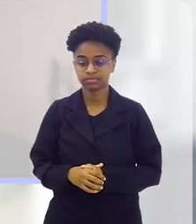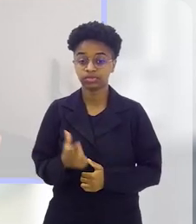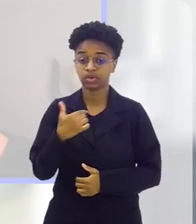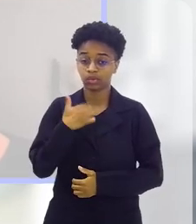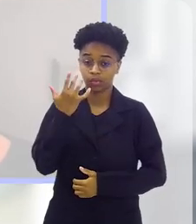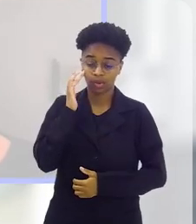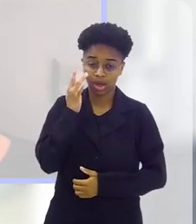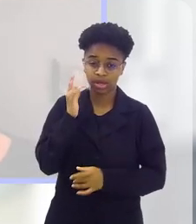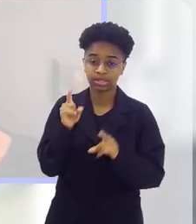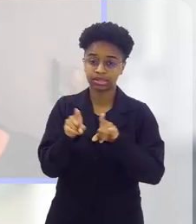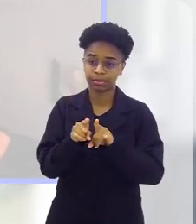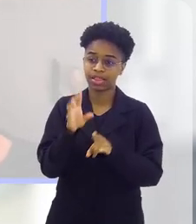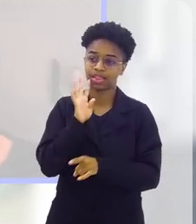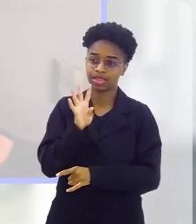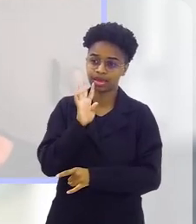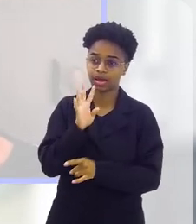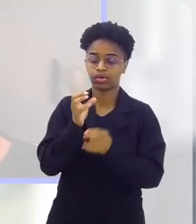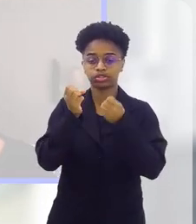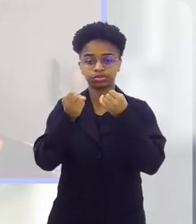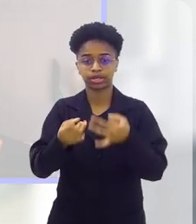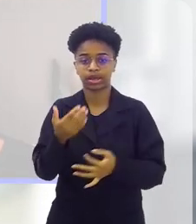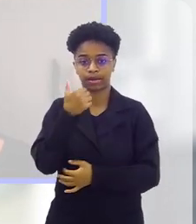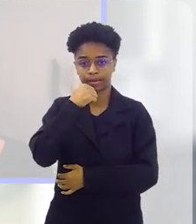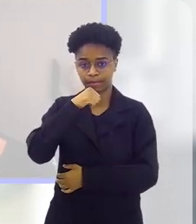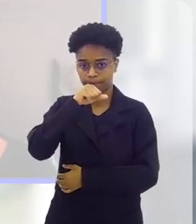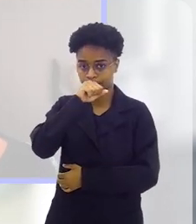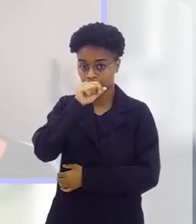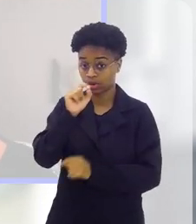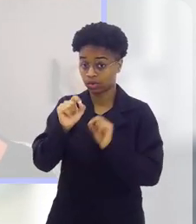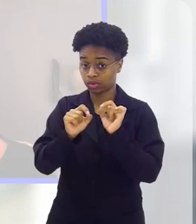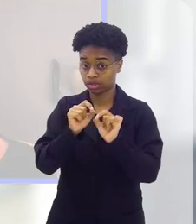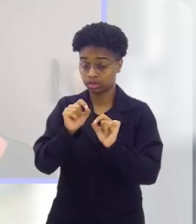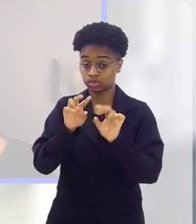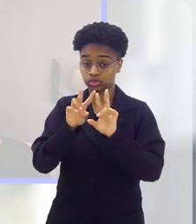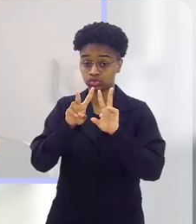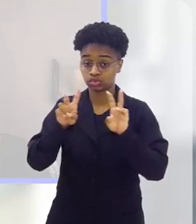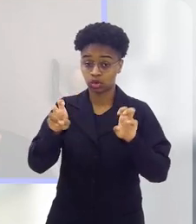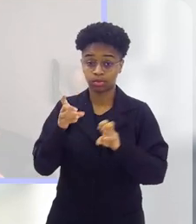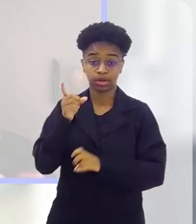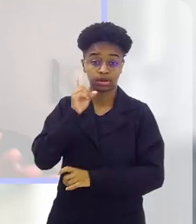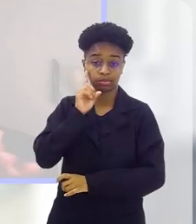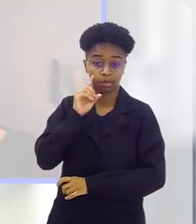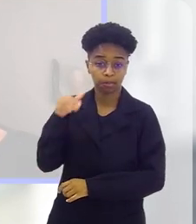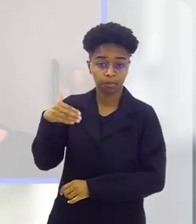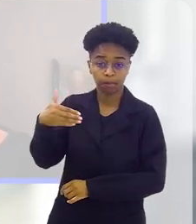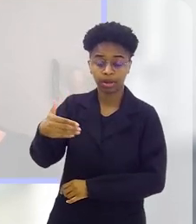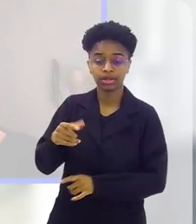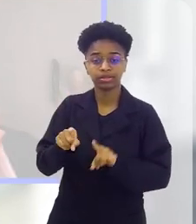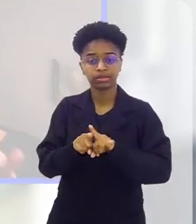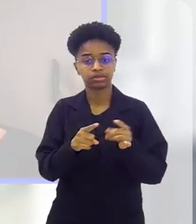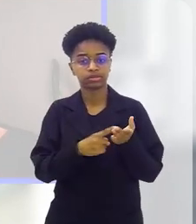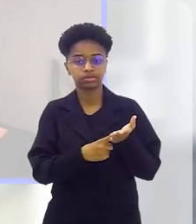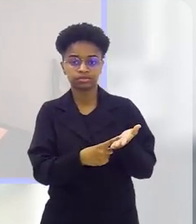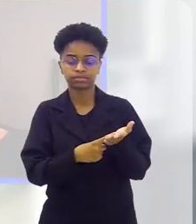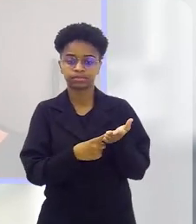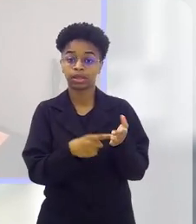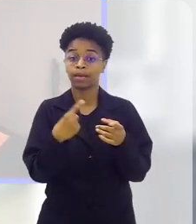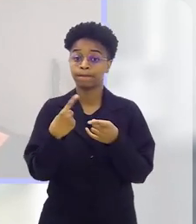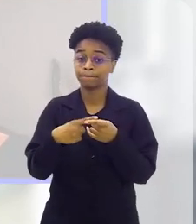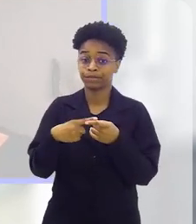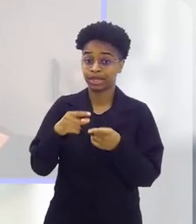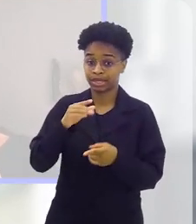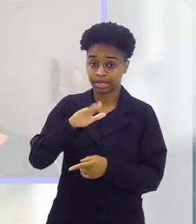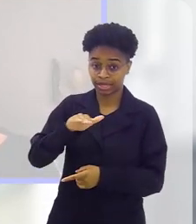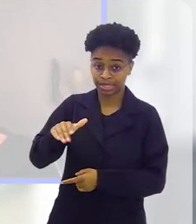que eu acho muito legal de falar com as mães é a questão das rotinas, né, dos acordos.